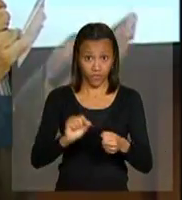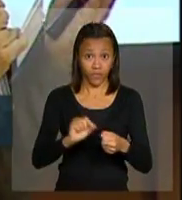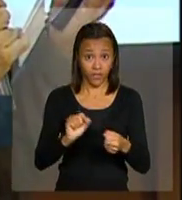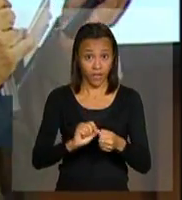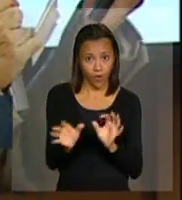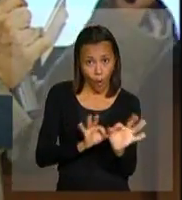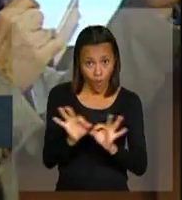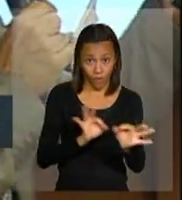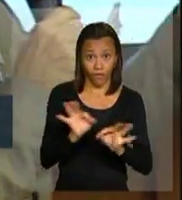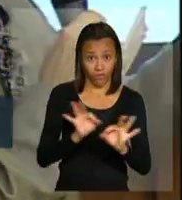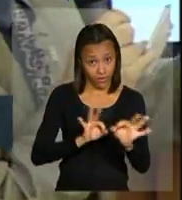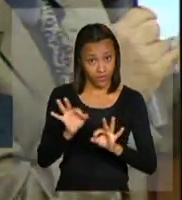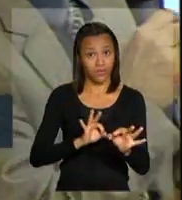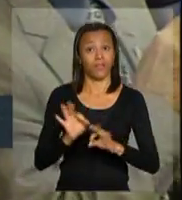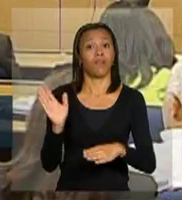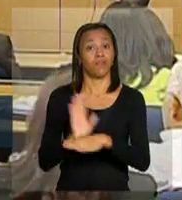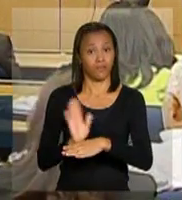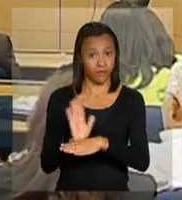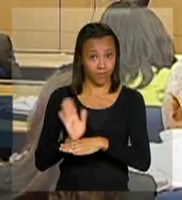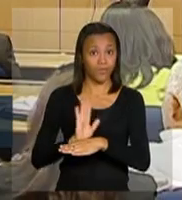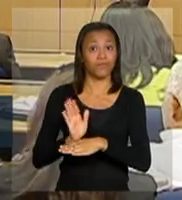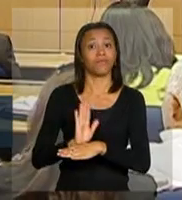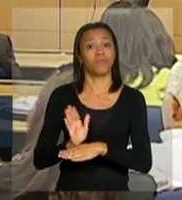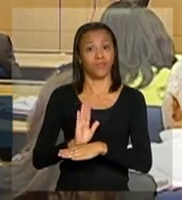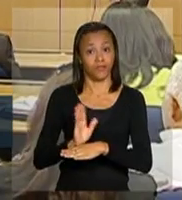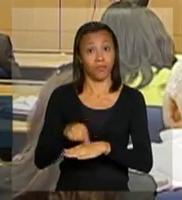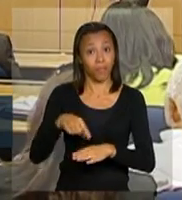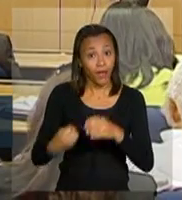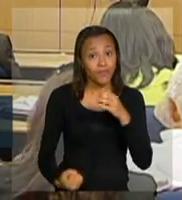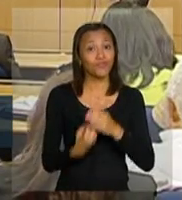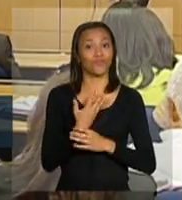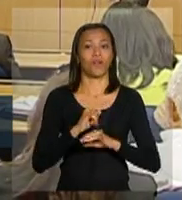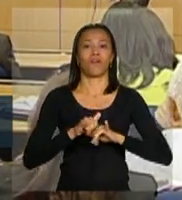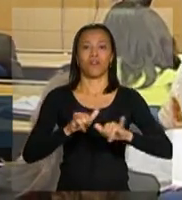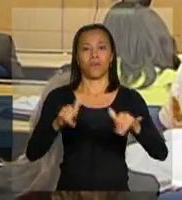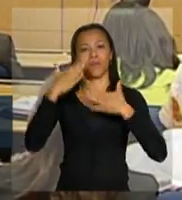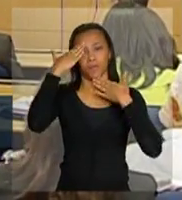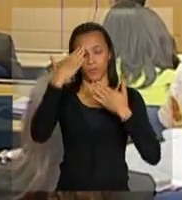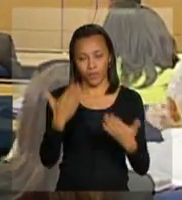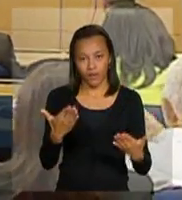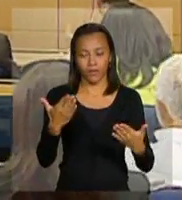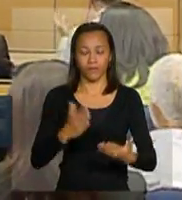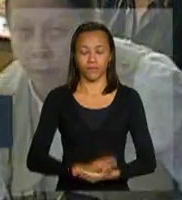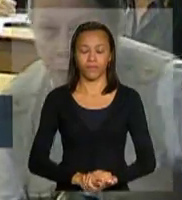filmes e da campanha como um todo. Muito obrigado.